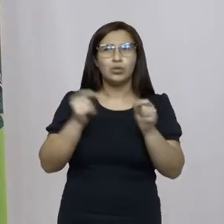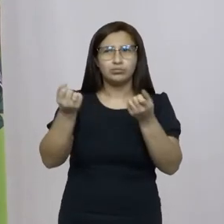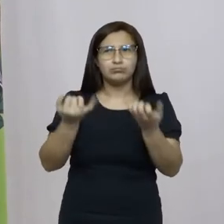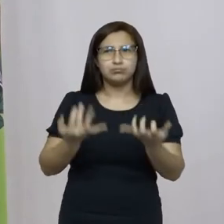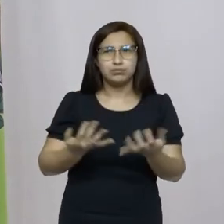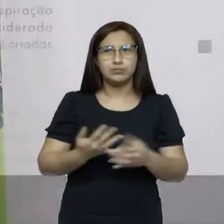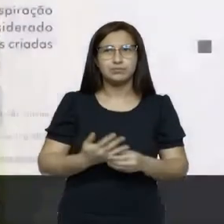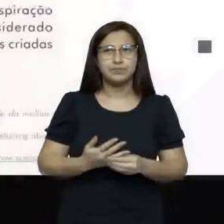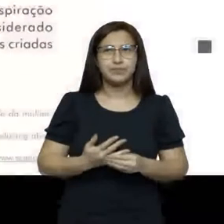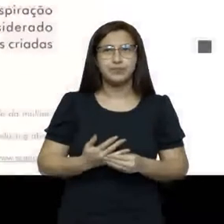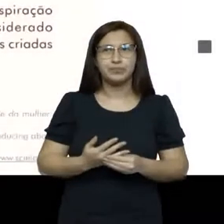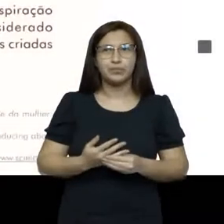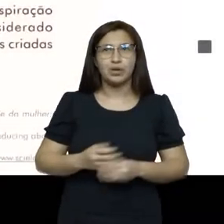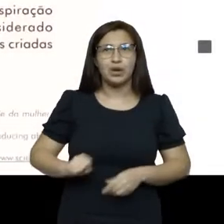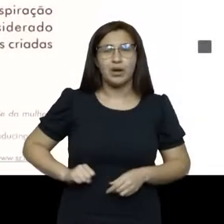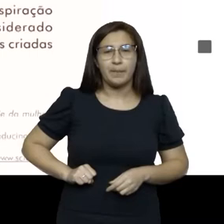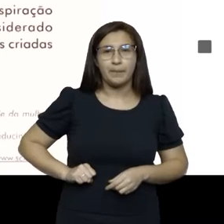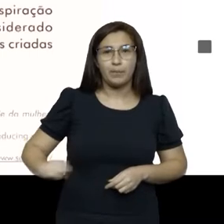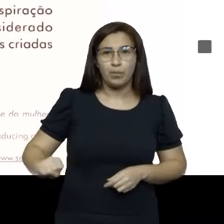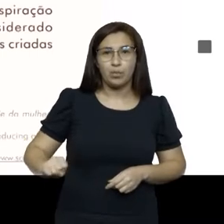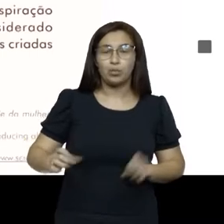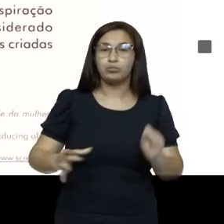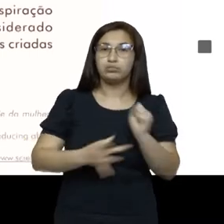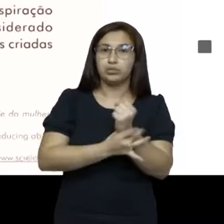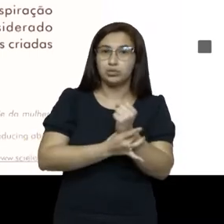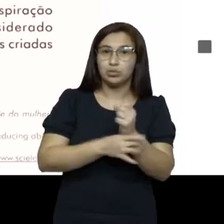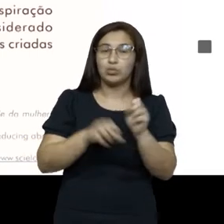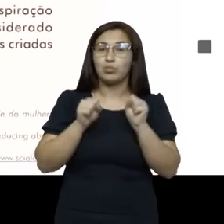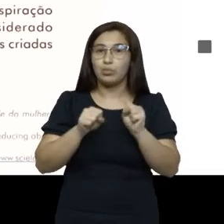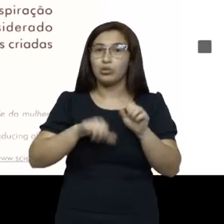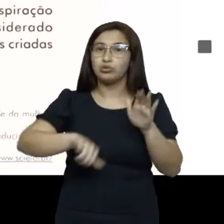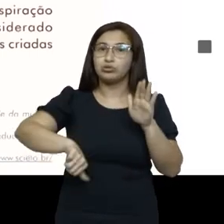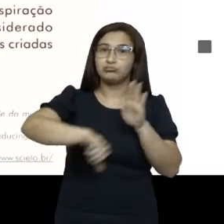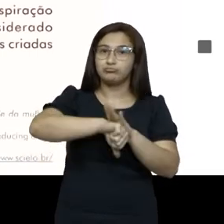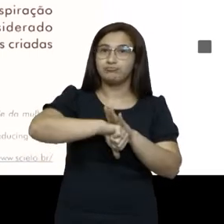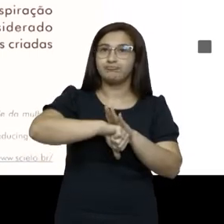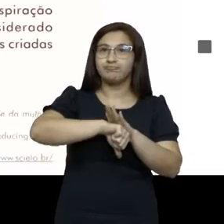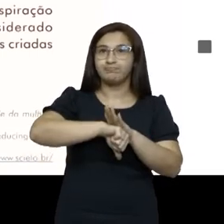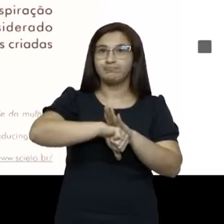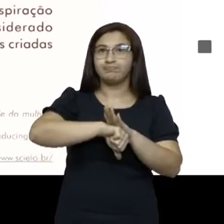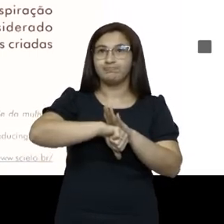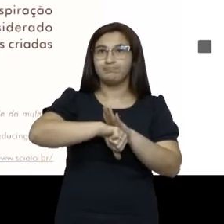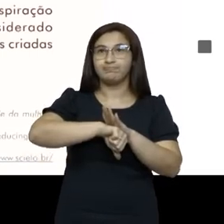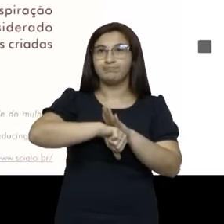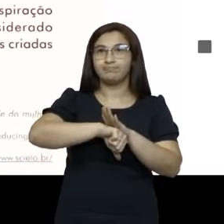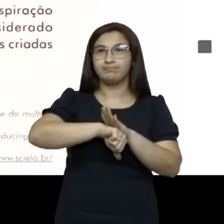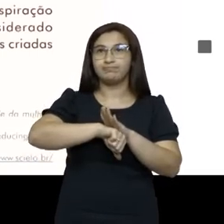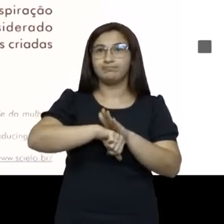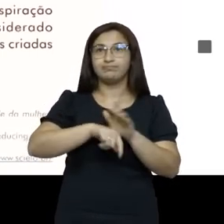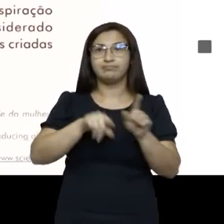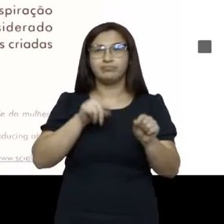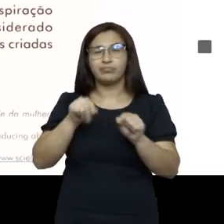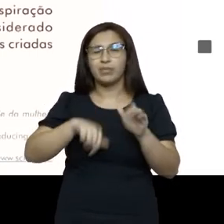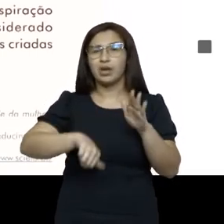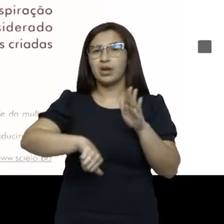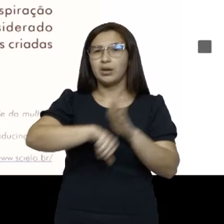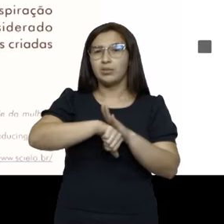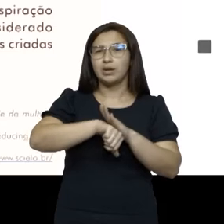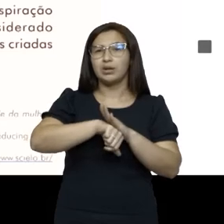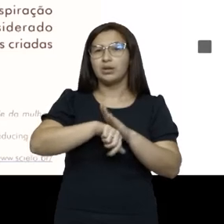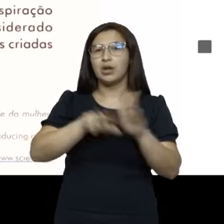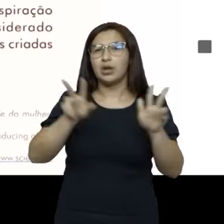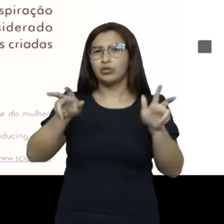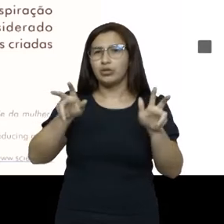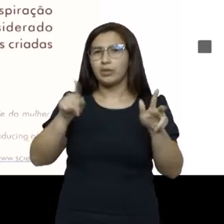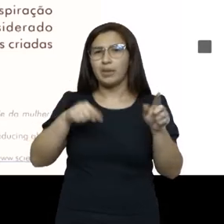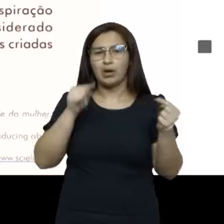aborto seguro pode ser criminalizado fala fala sobre a criminalização de uma questão de saúde